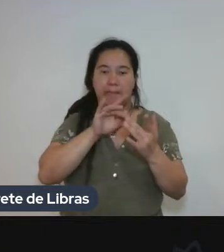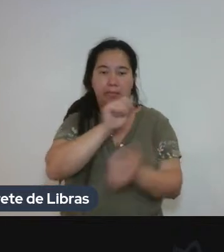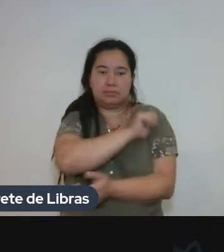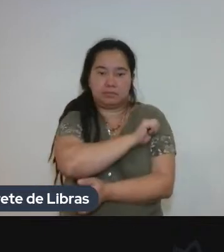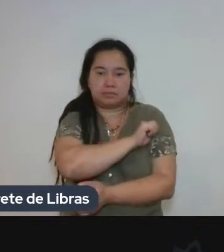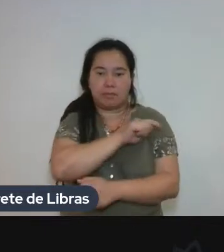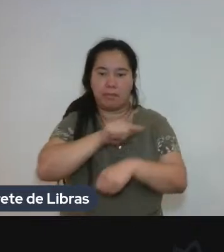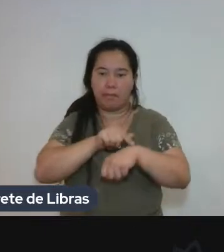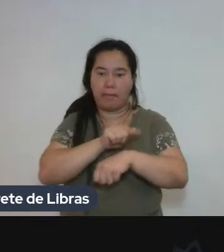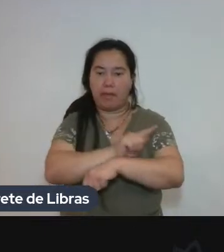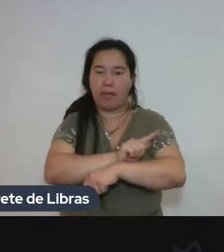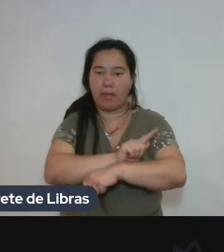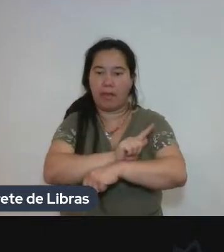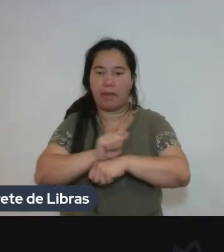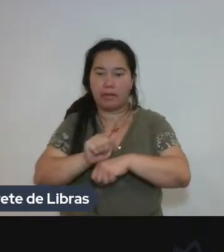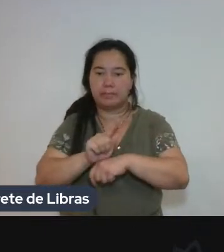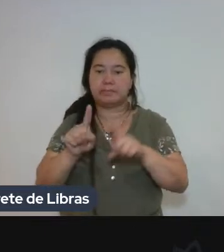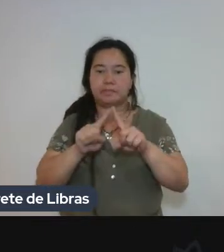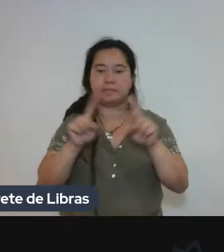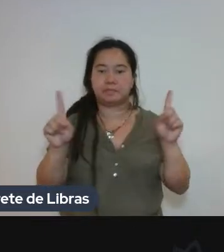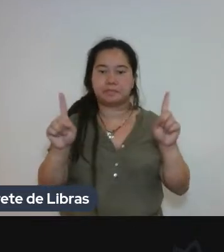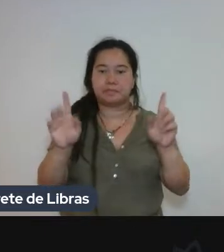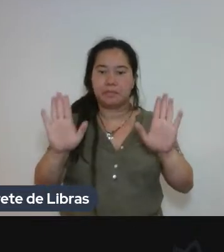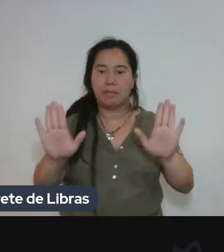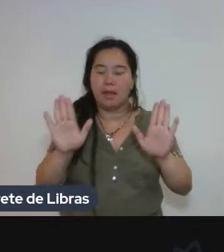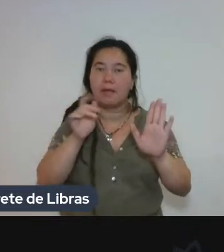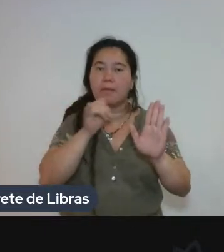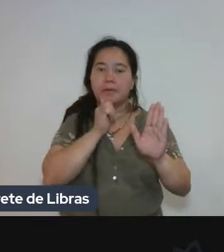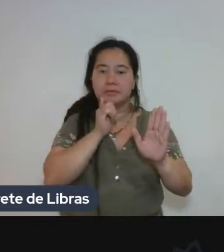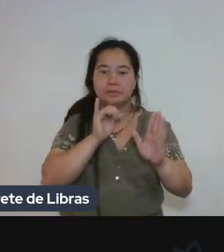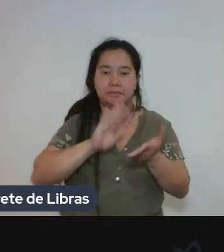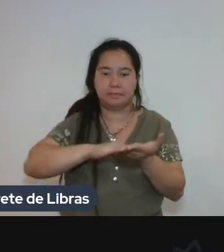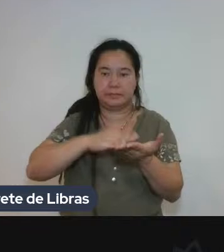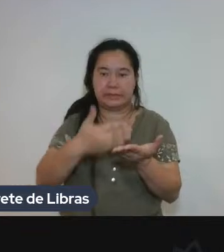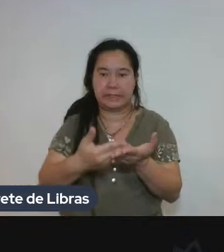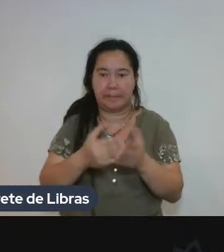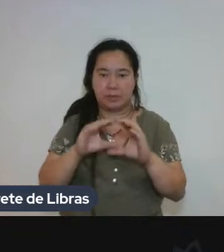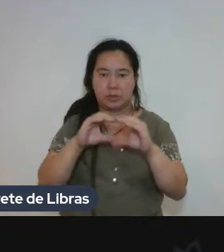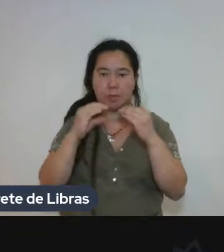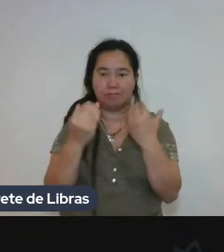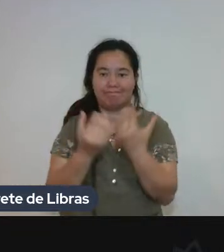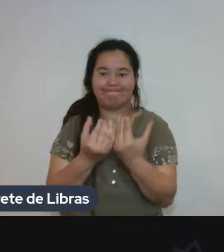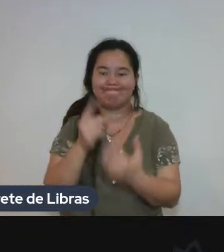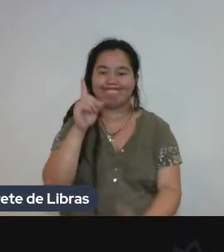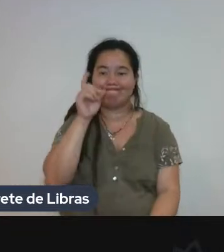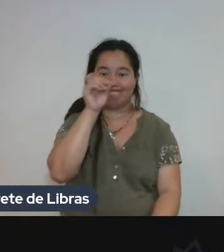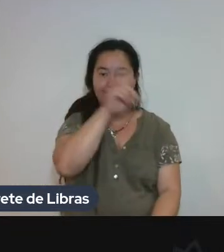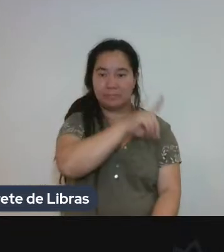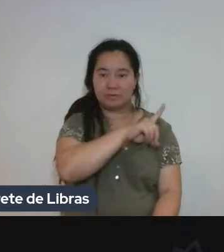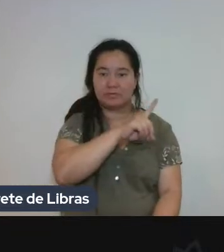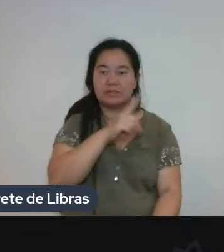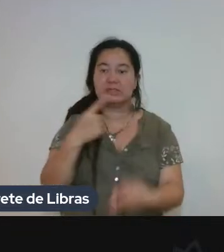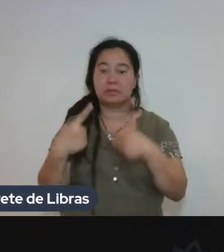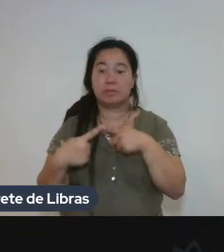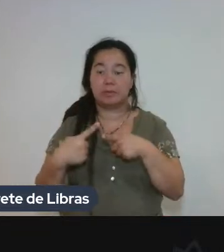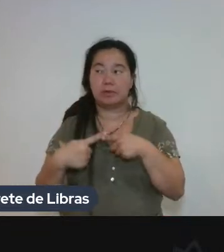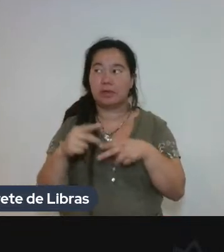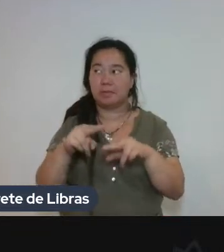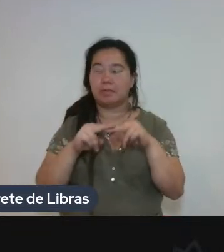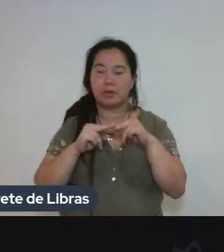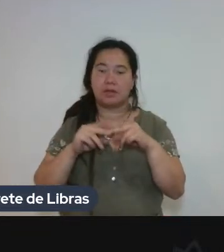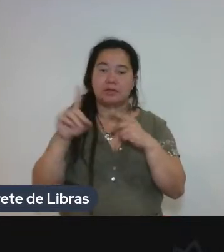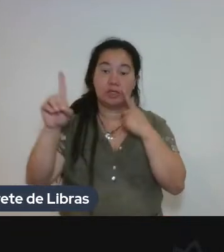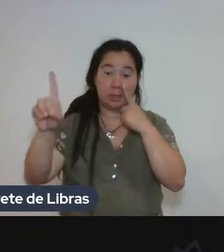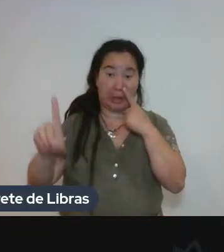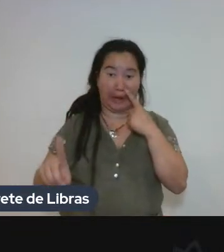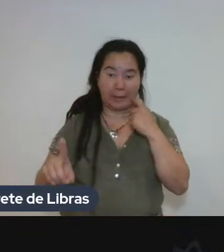Mas, por exemplo, para intérpretes comunitários, seria muito difícil por causa de... Como é que se fala? Direitos,